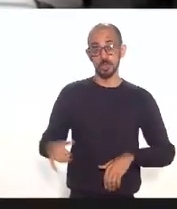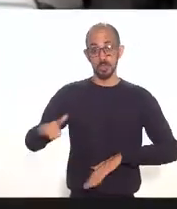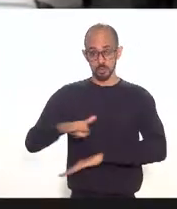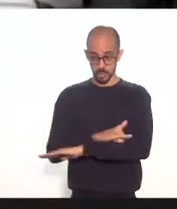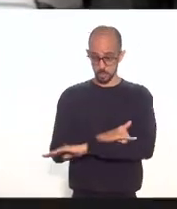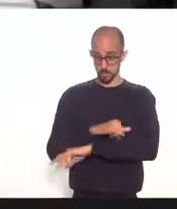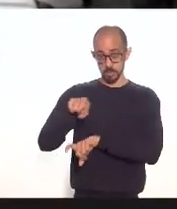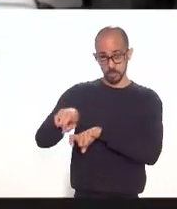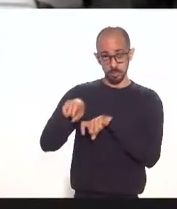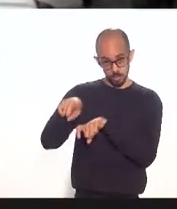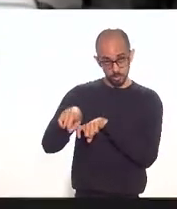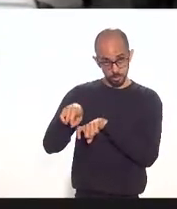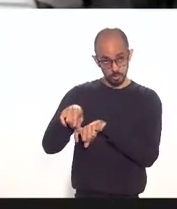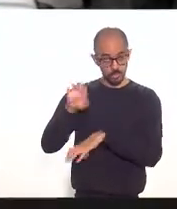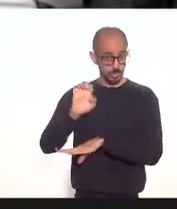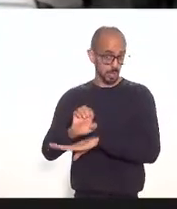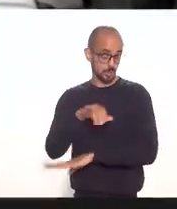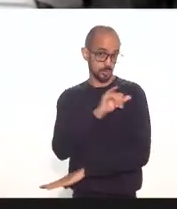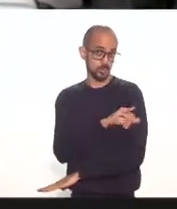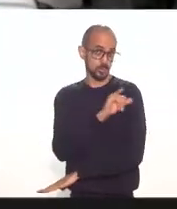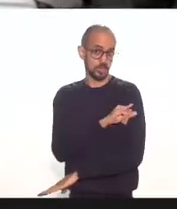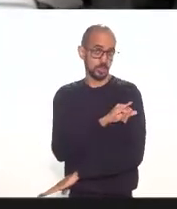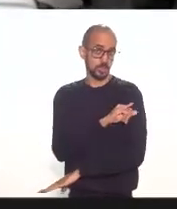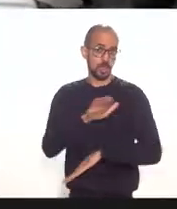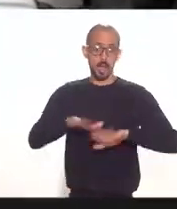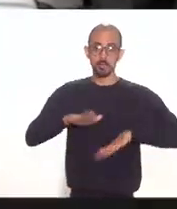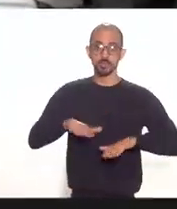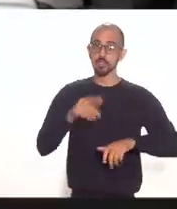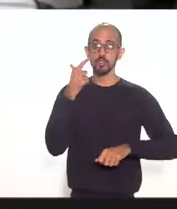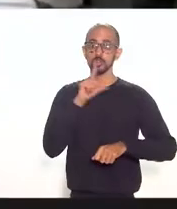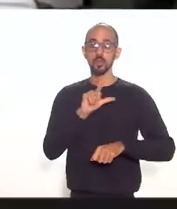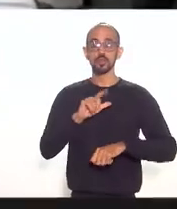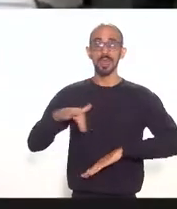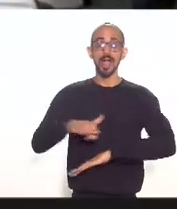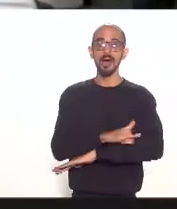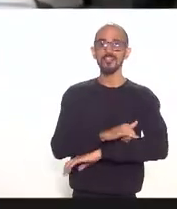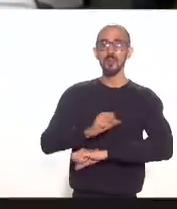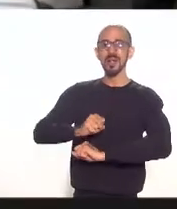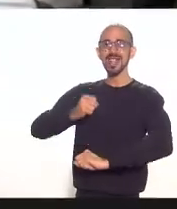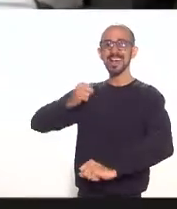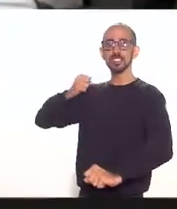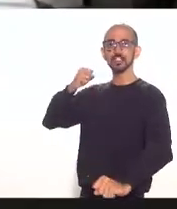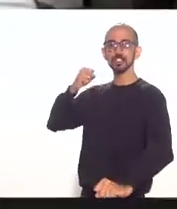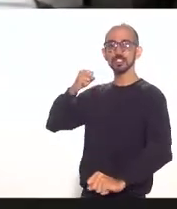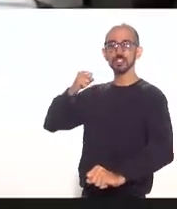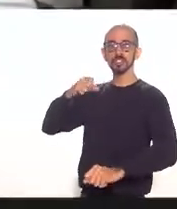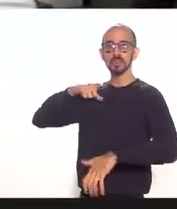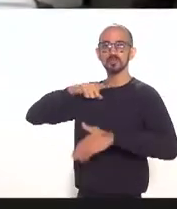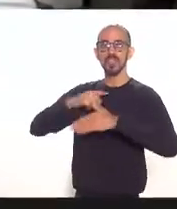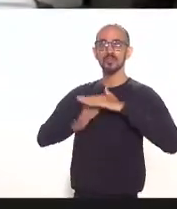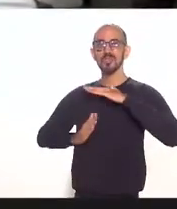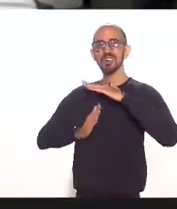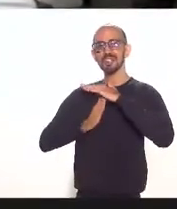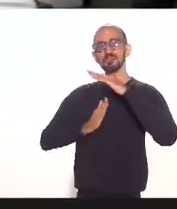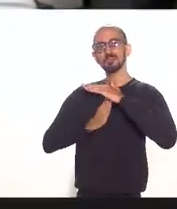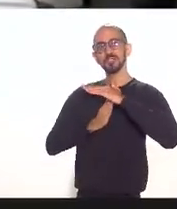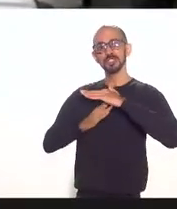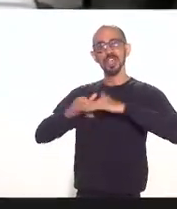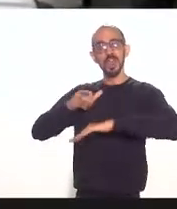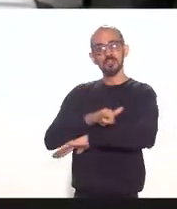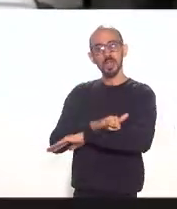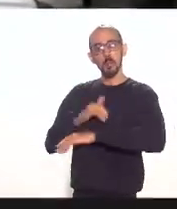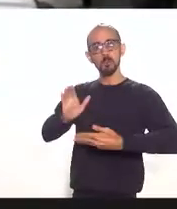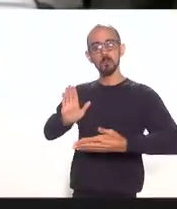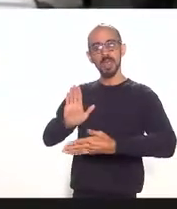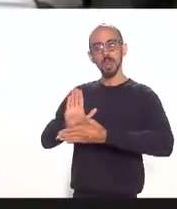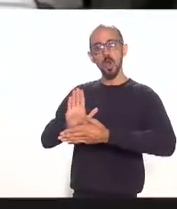do rio muitos deles não comportam as aeronaves de grande porte então ele já tem uma limitação para as aeronaves menores e as